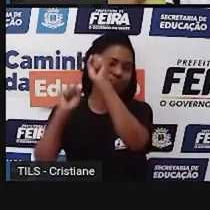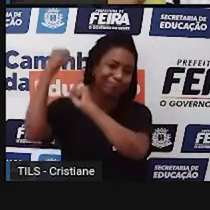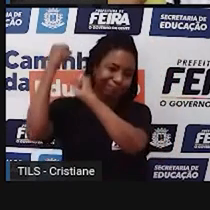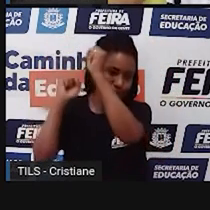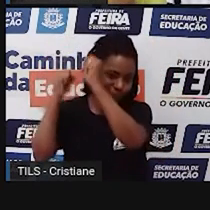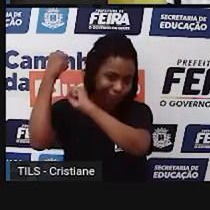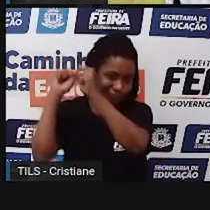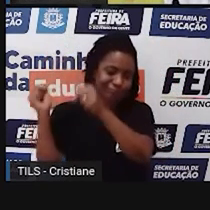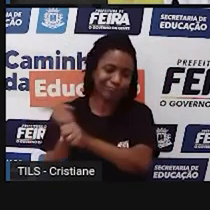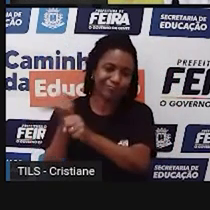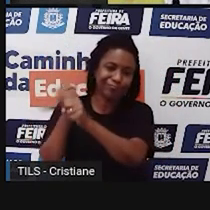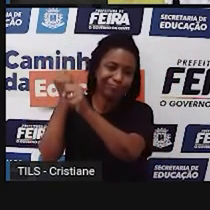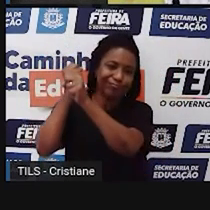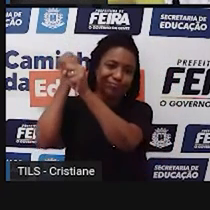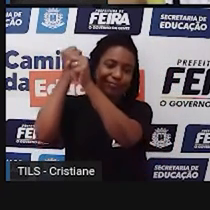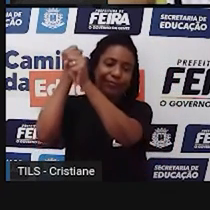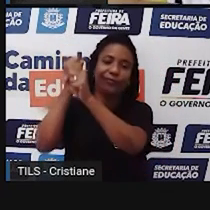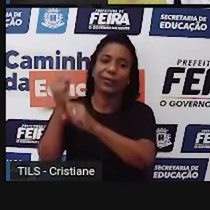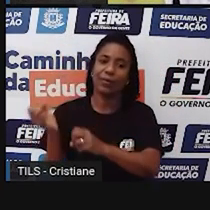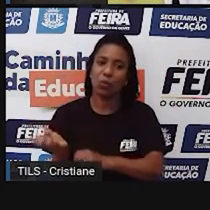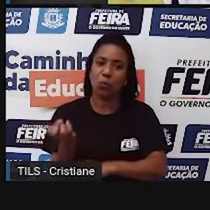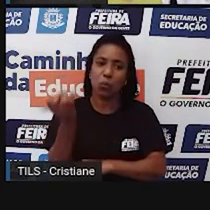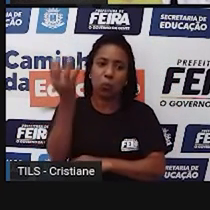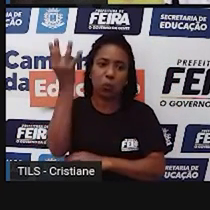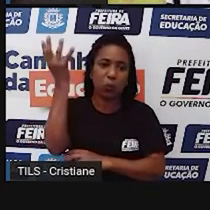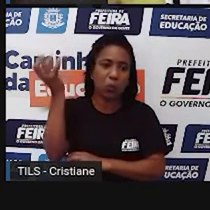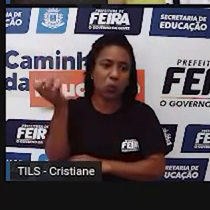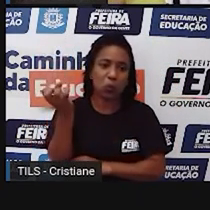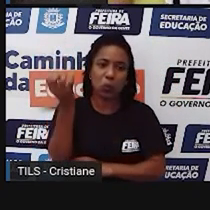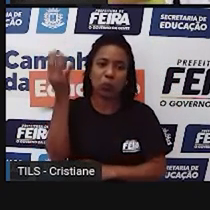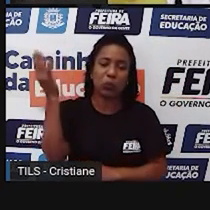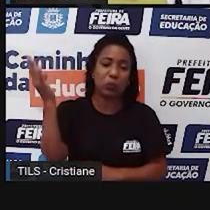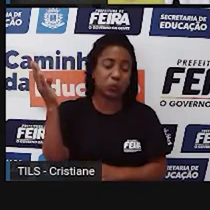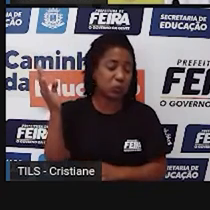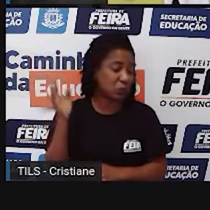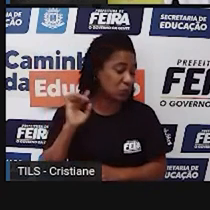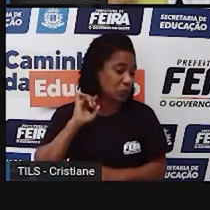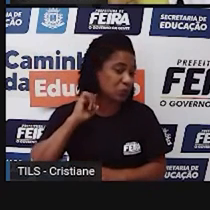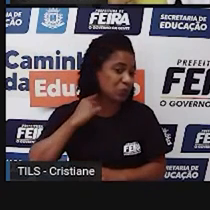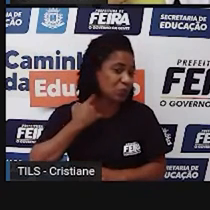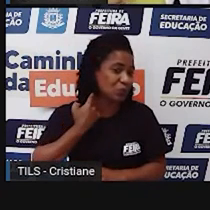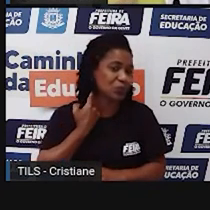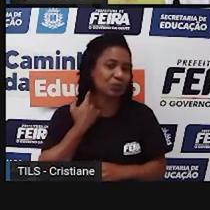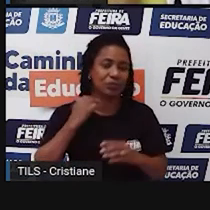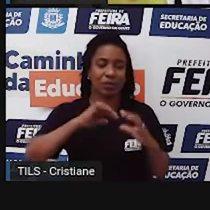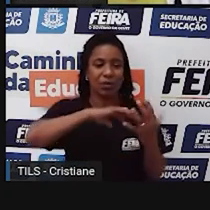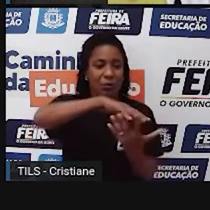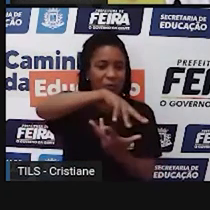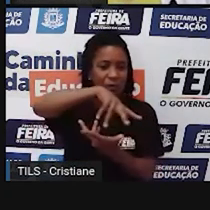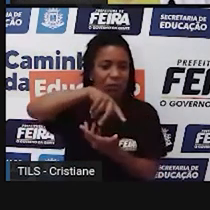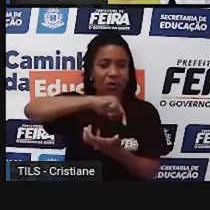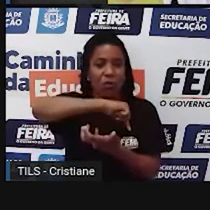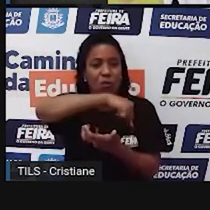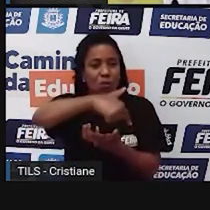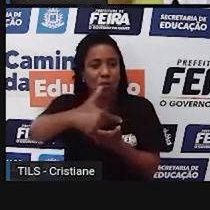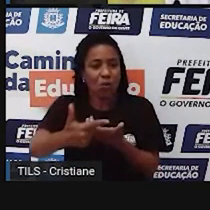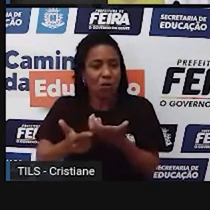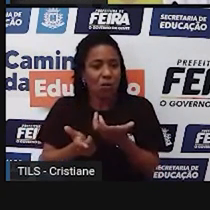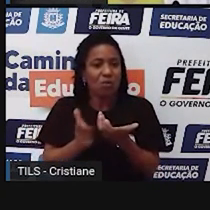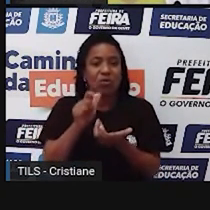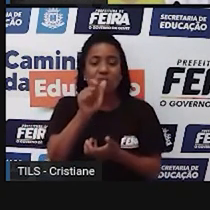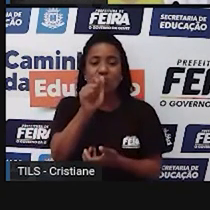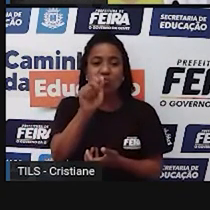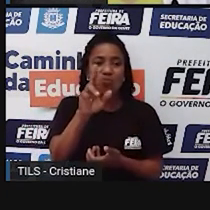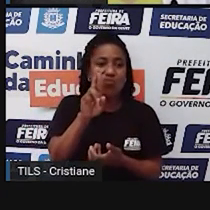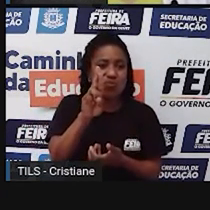na atmosfera, mudando muito as temperaturas no planeta e mudando também o ar que a